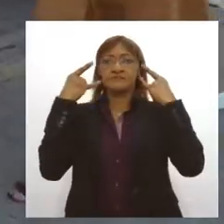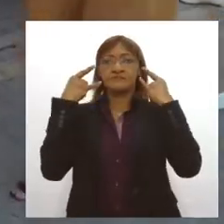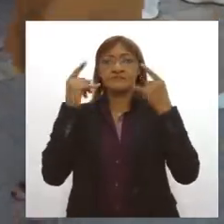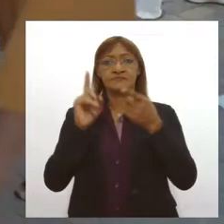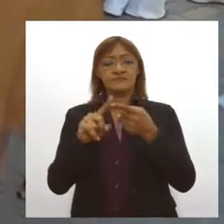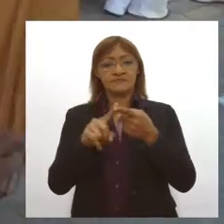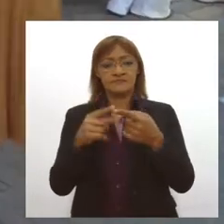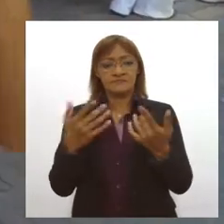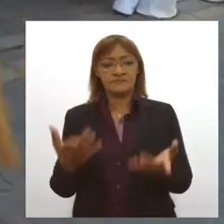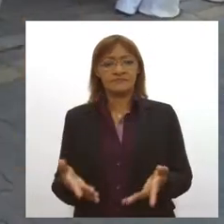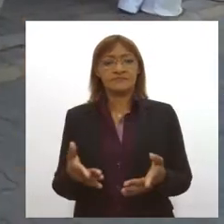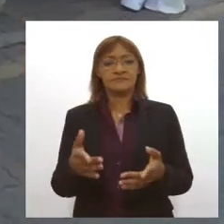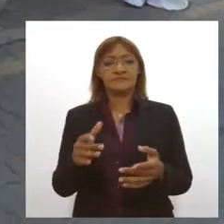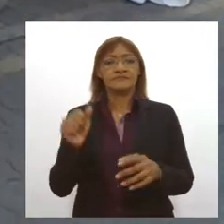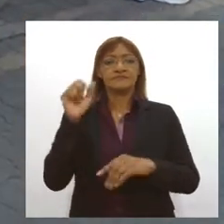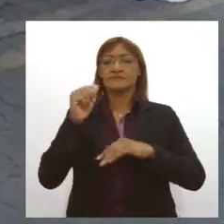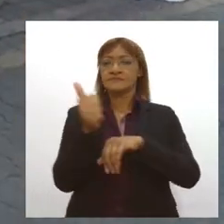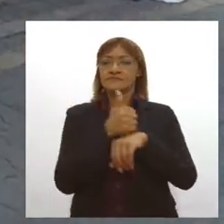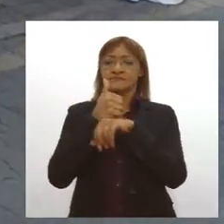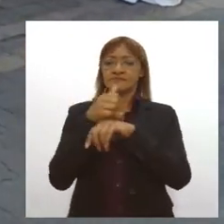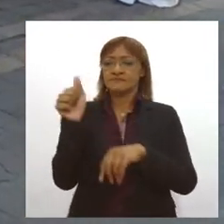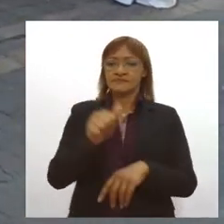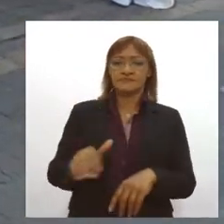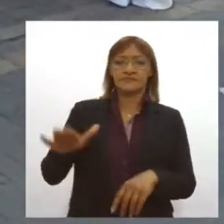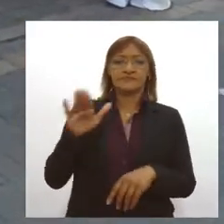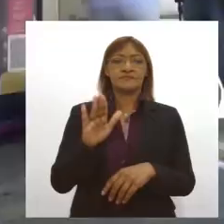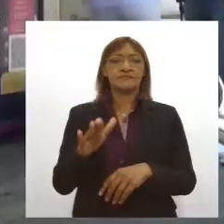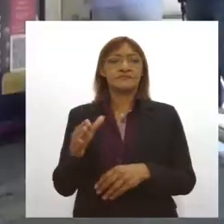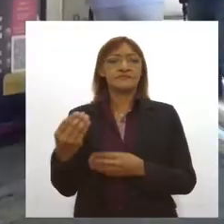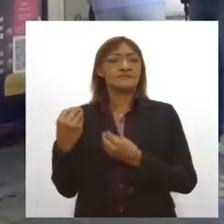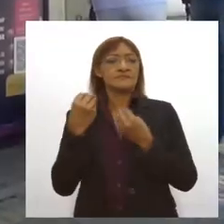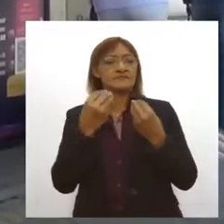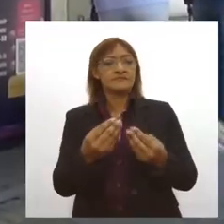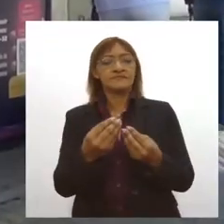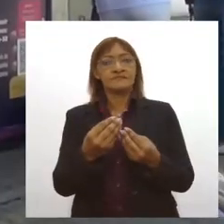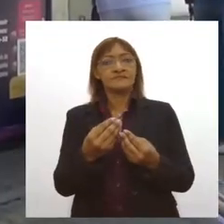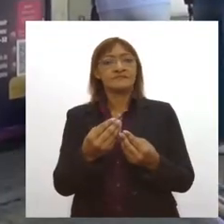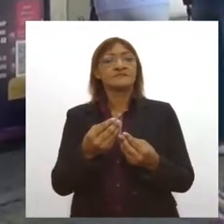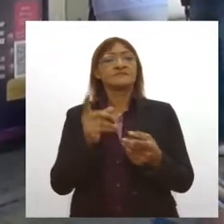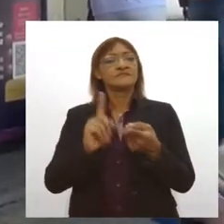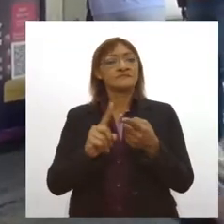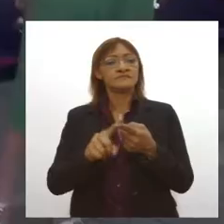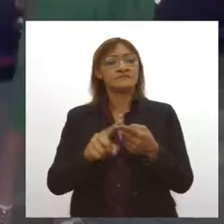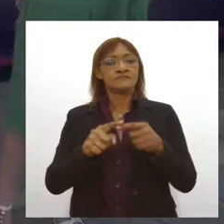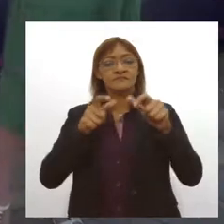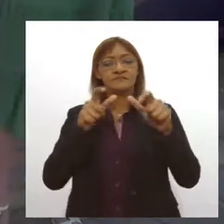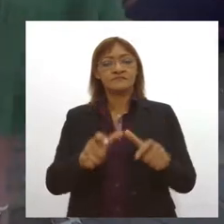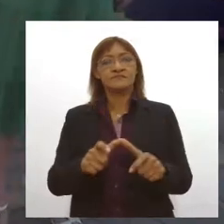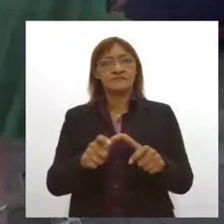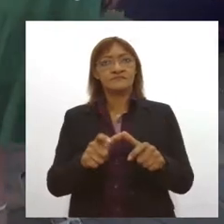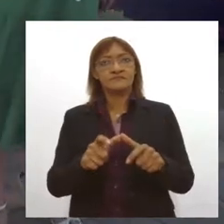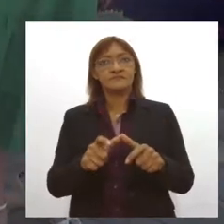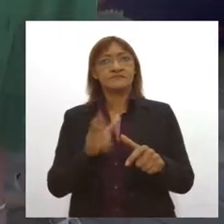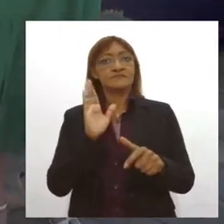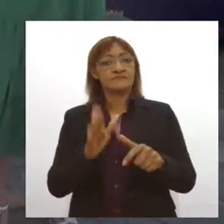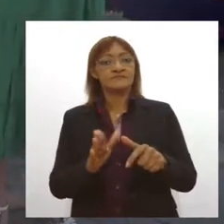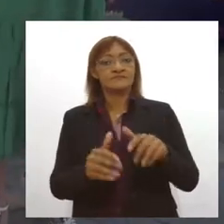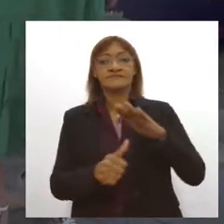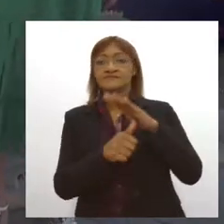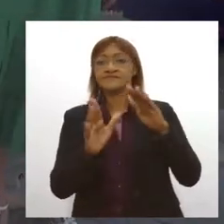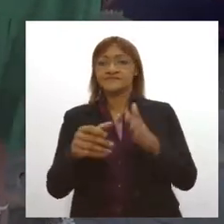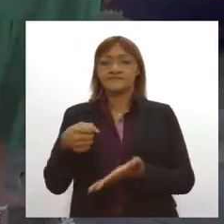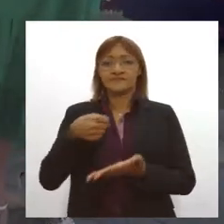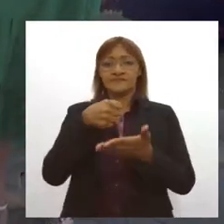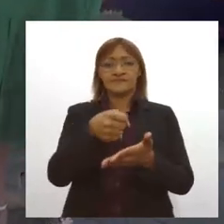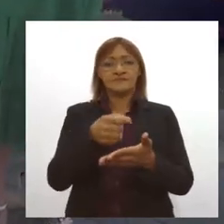A assistente social Inácia Brito foi uma das doadoras no Drive Solidário, um dos pontos de arrecadação. Nada mais justo do que a gente